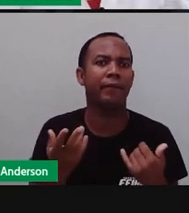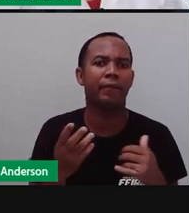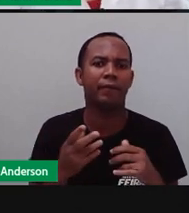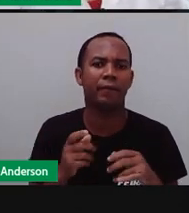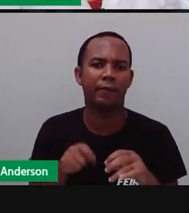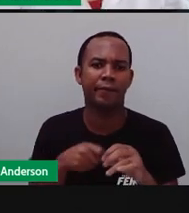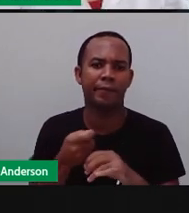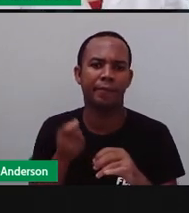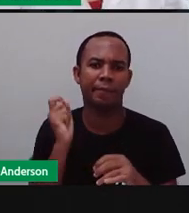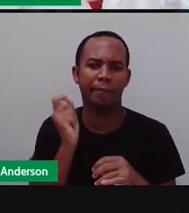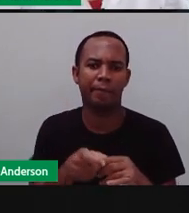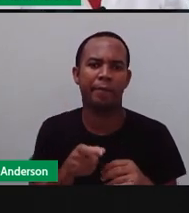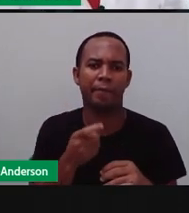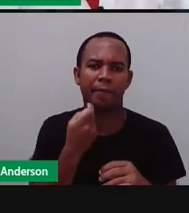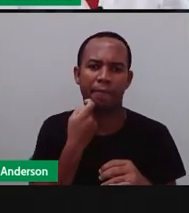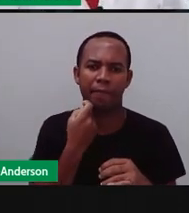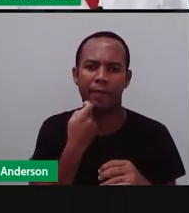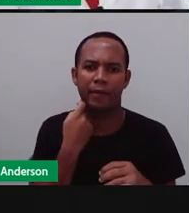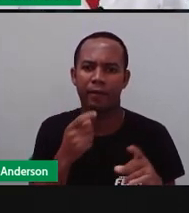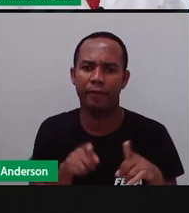o pescar, essas coisas.